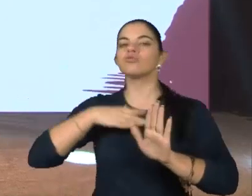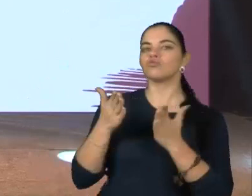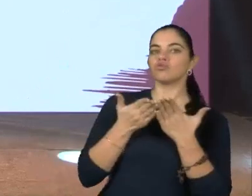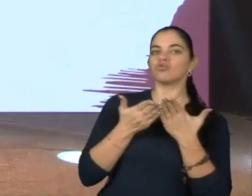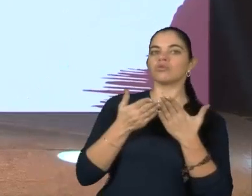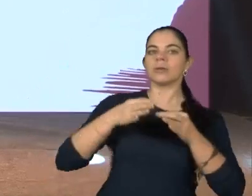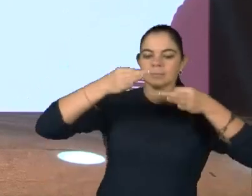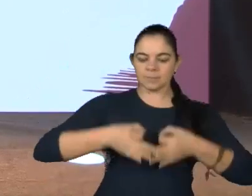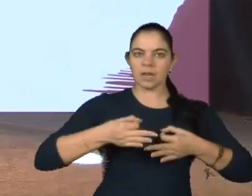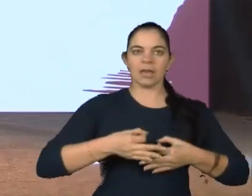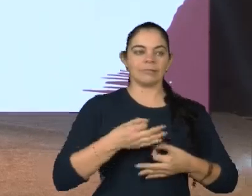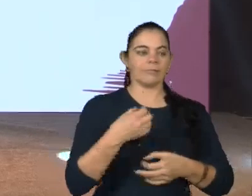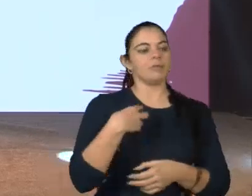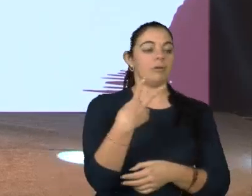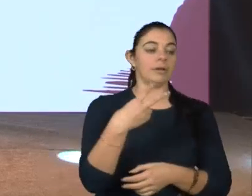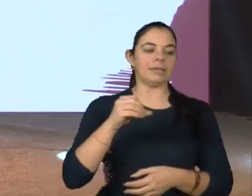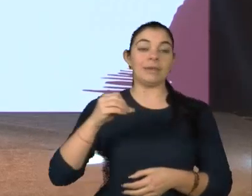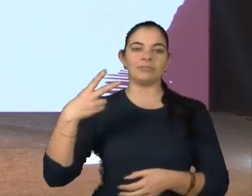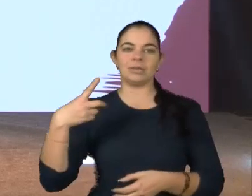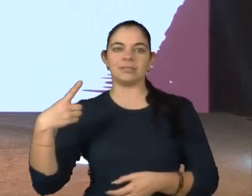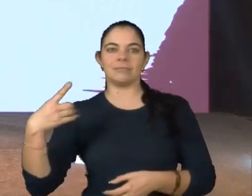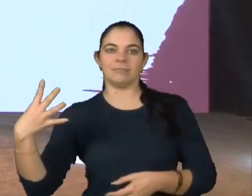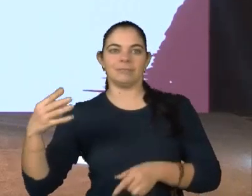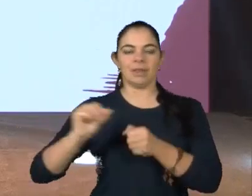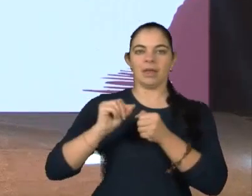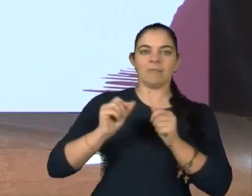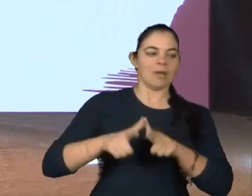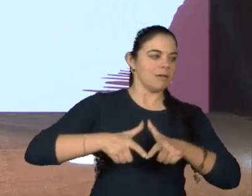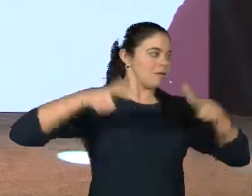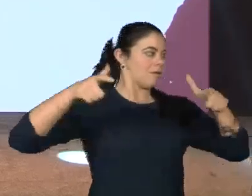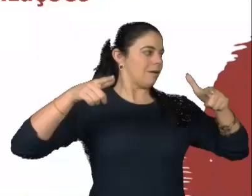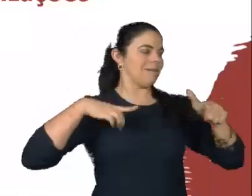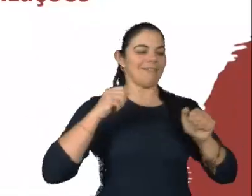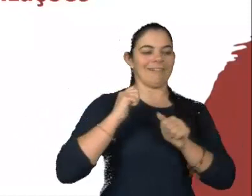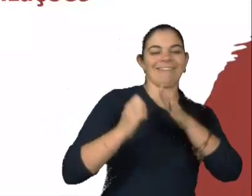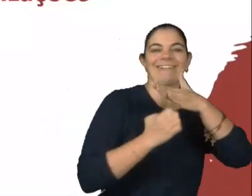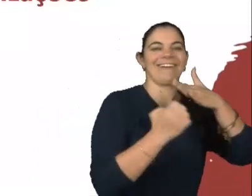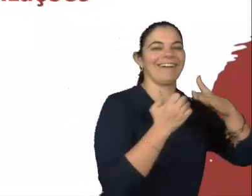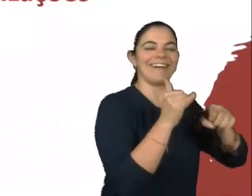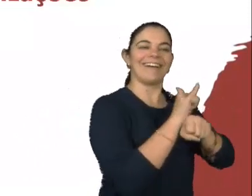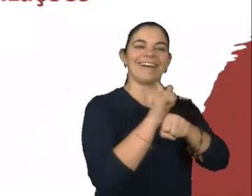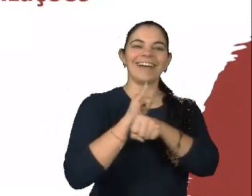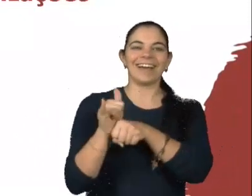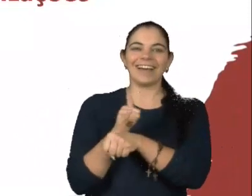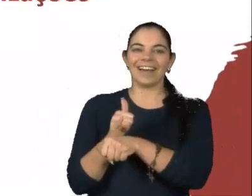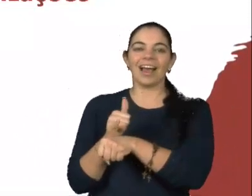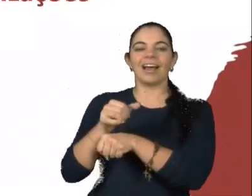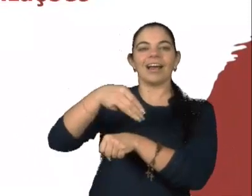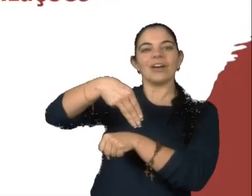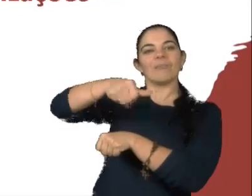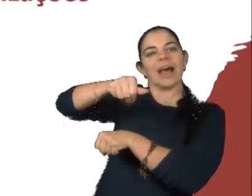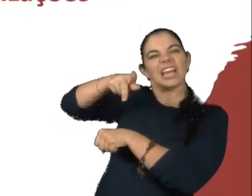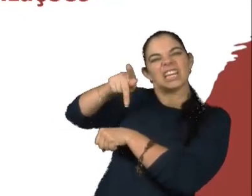feito em 2014 pela maior empresa de consultoria estratégica do mundo, a McKinsey, a